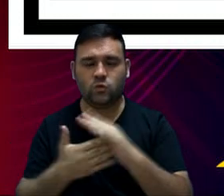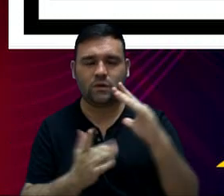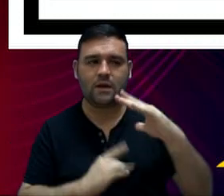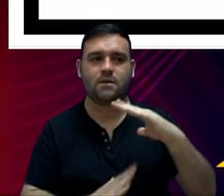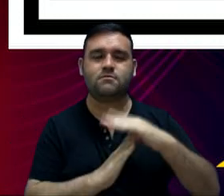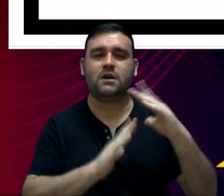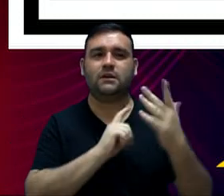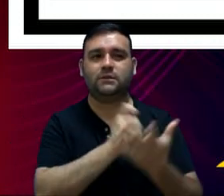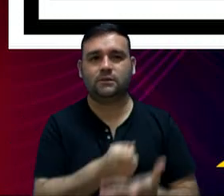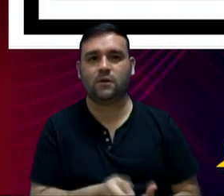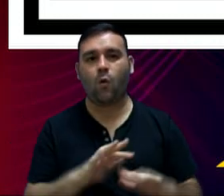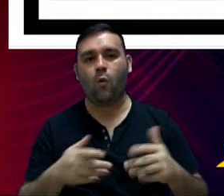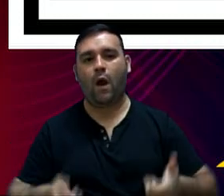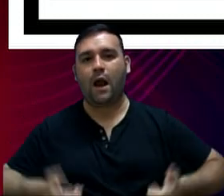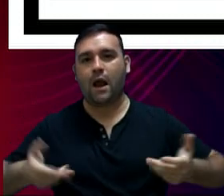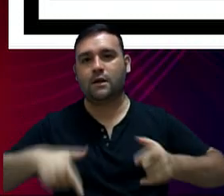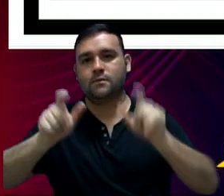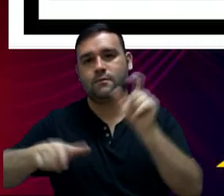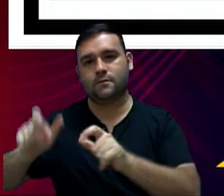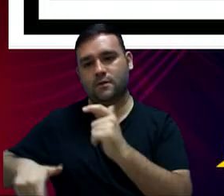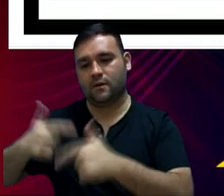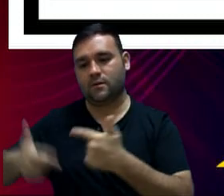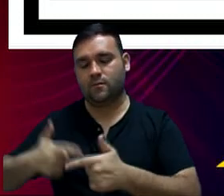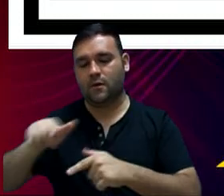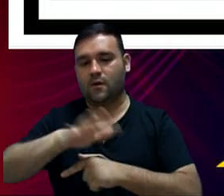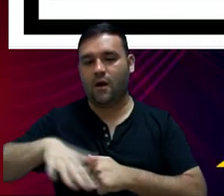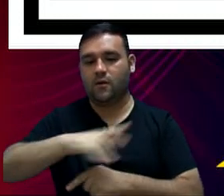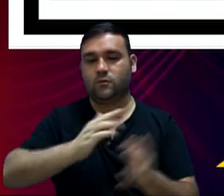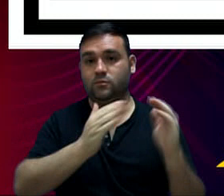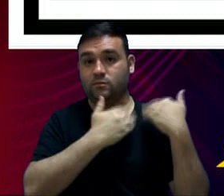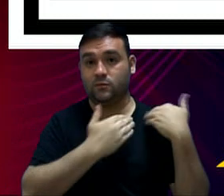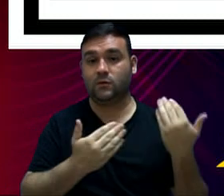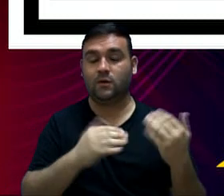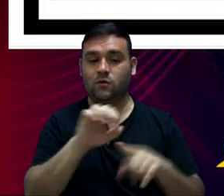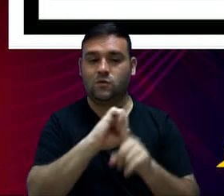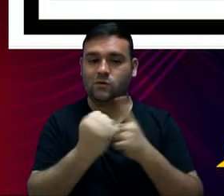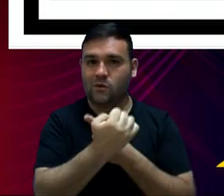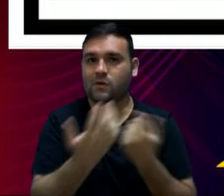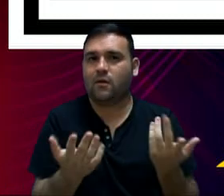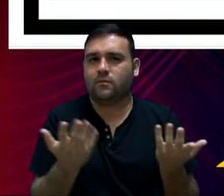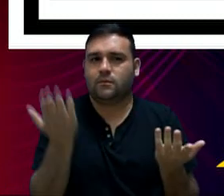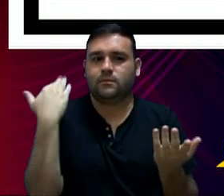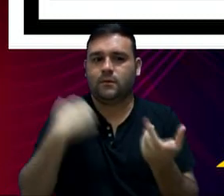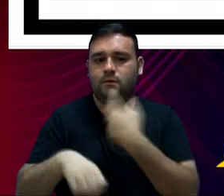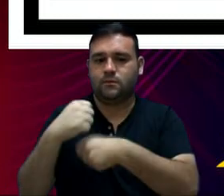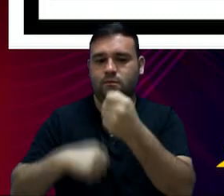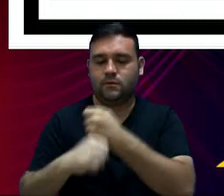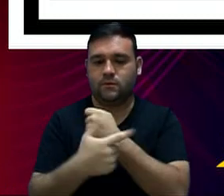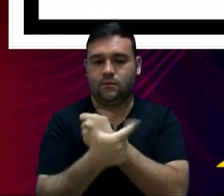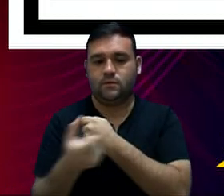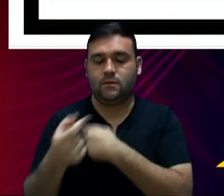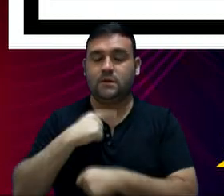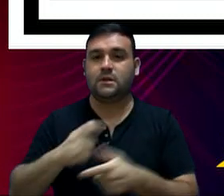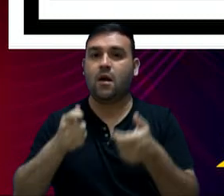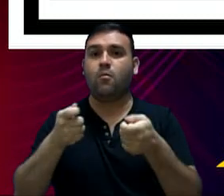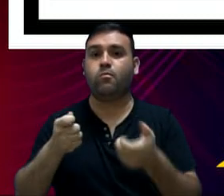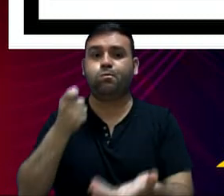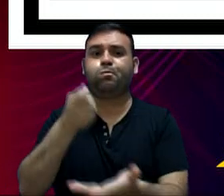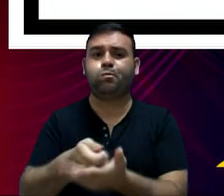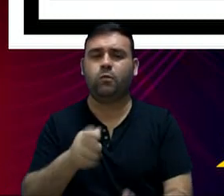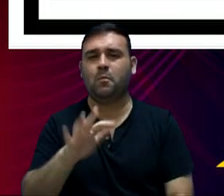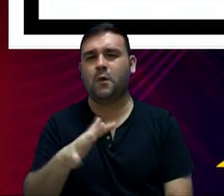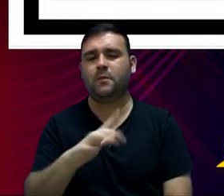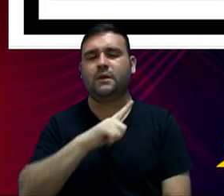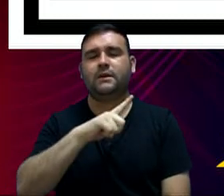despesas ou gastos com o pessoal em cargos sociais. Em 2020, a despesa bruta com o pessoal foi da